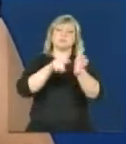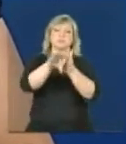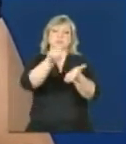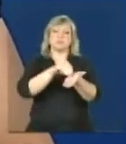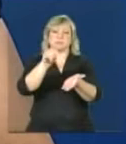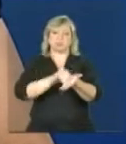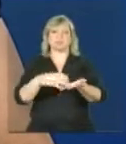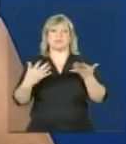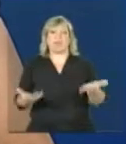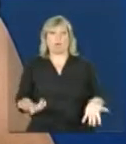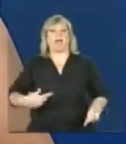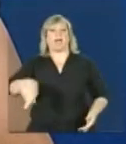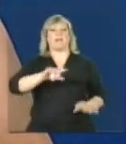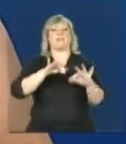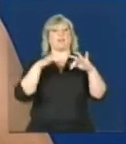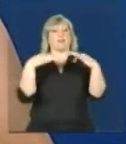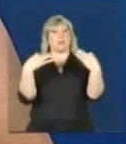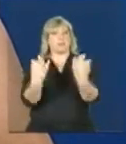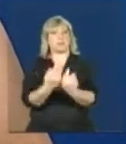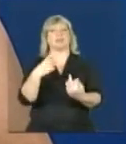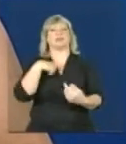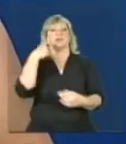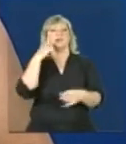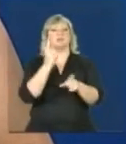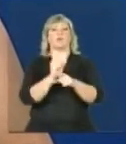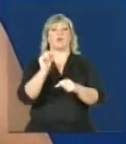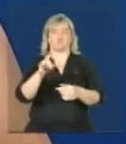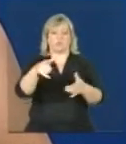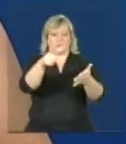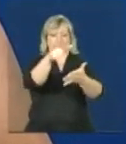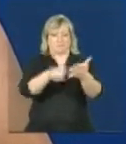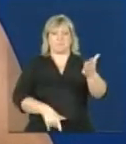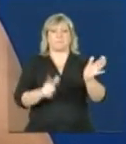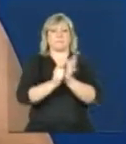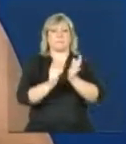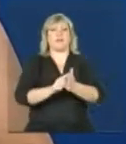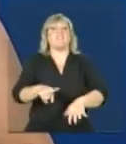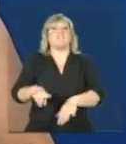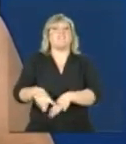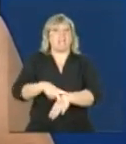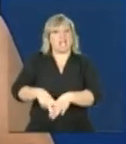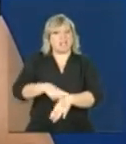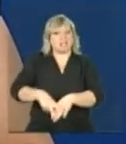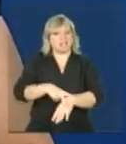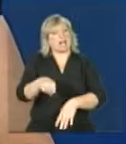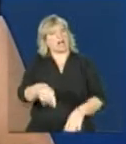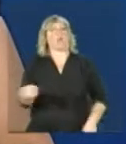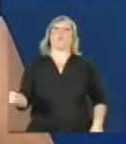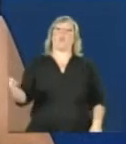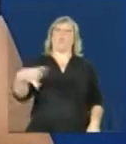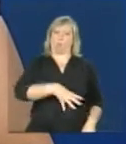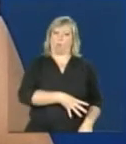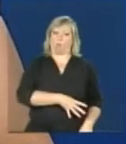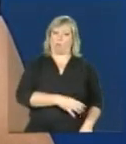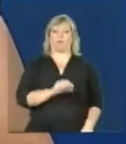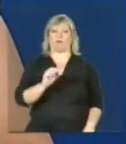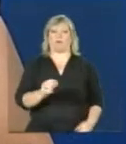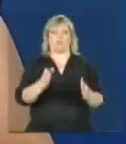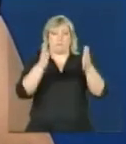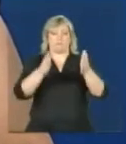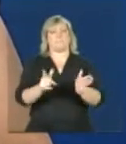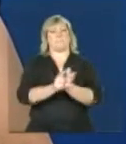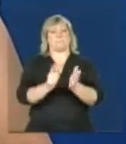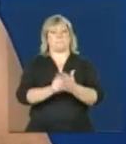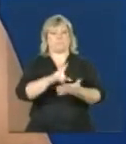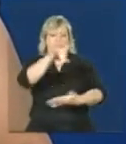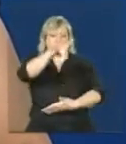atualizadas com base no formulário verde, que é o novo formulário de cadastramento. Então, esse novo formulário é